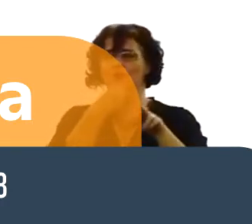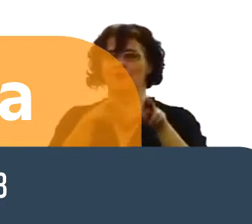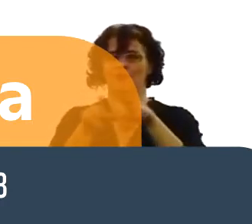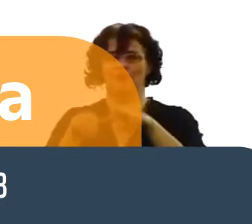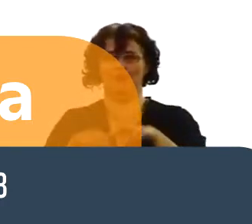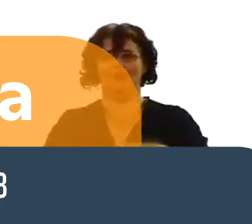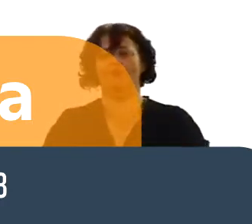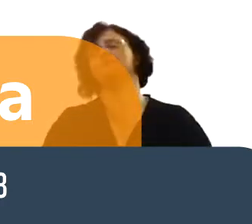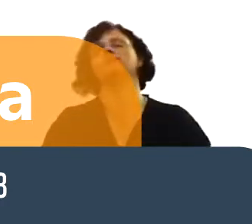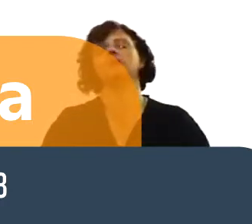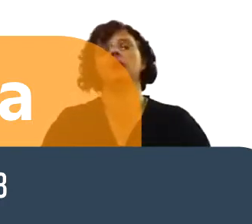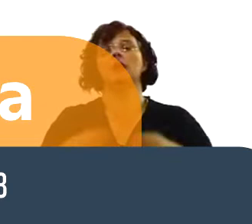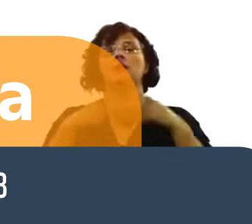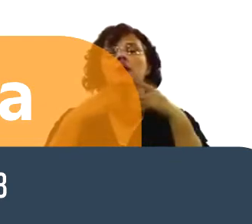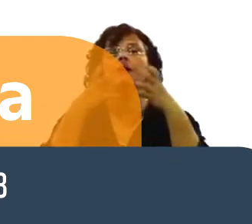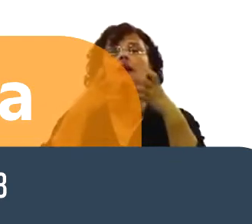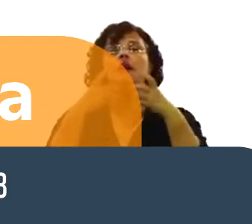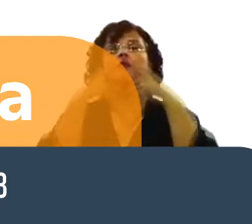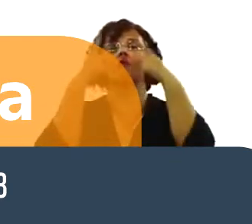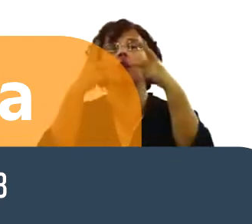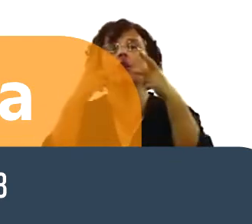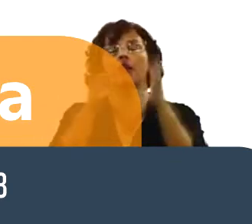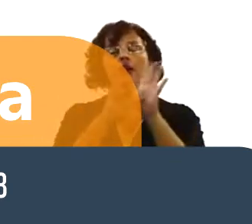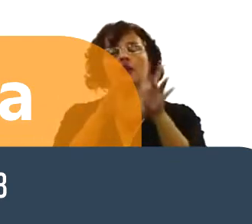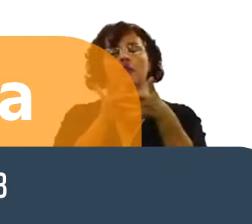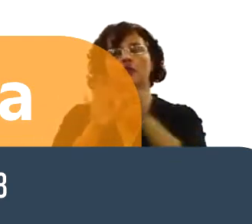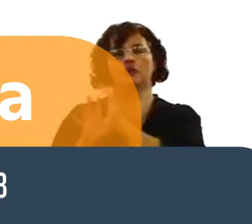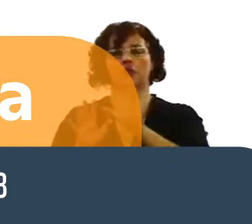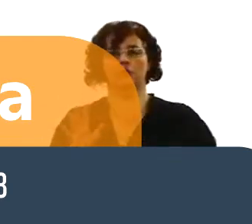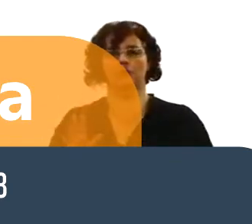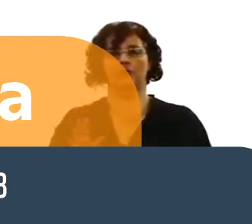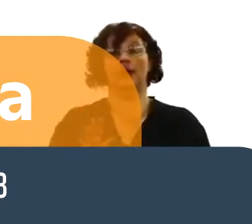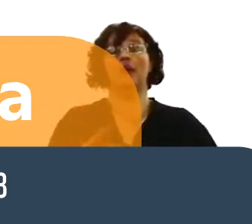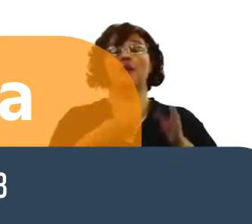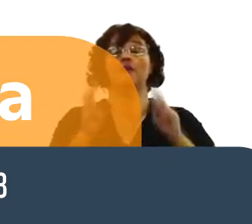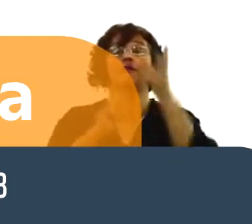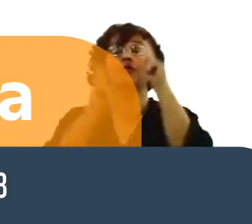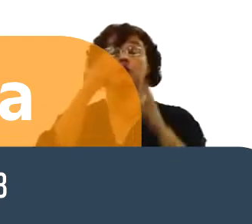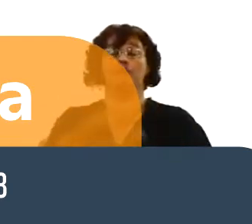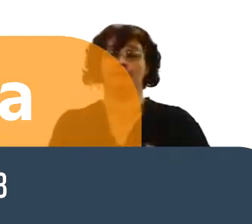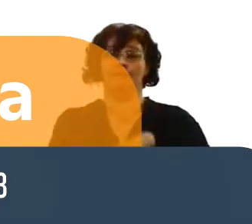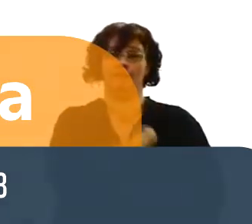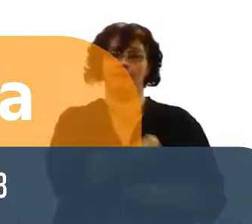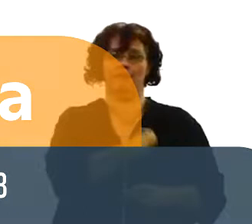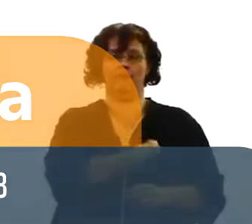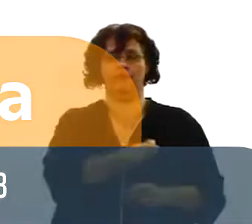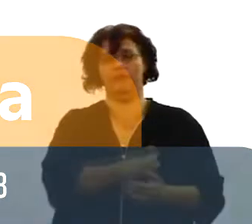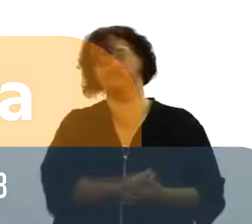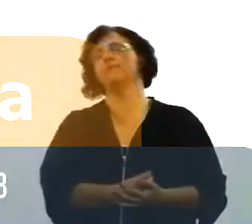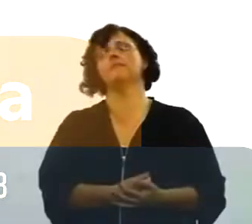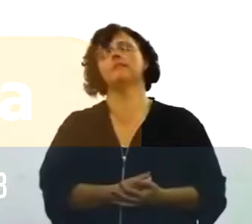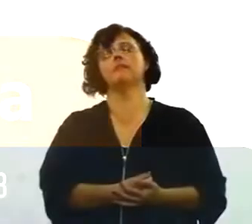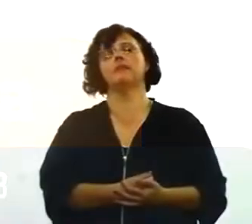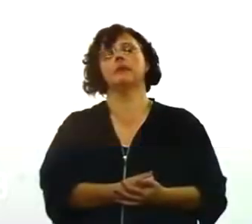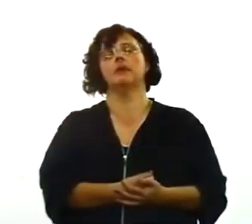quero falar sobre Jesus Cristo, a vitória da vida. E nós usamos sempre para expor a